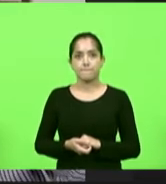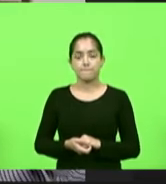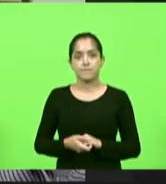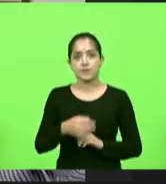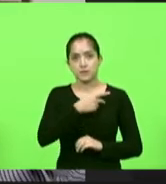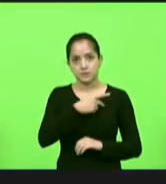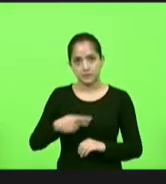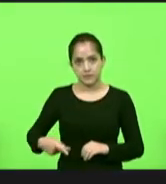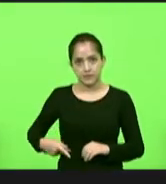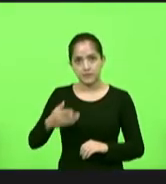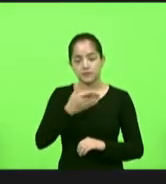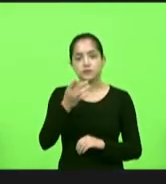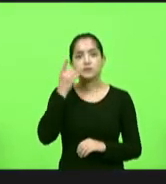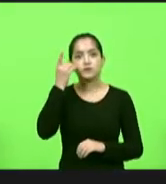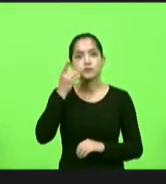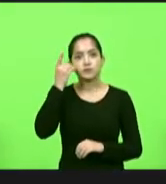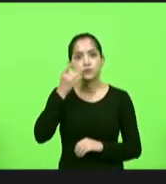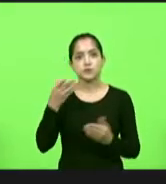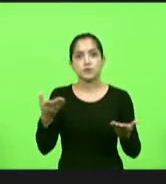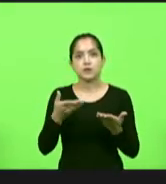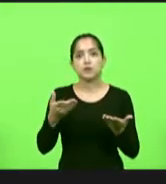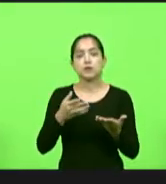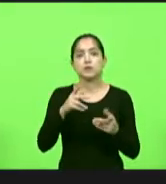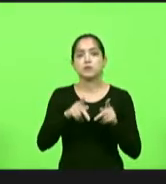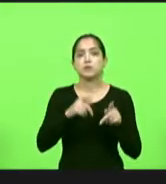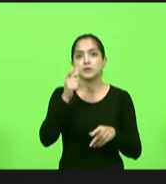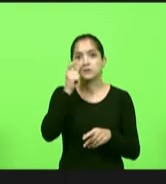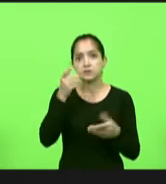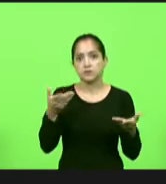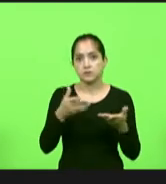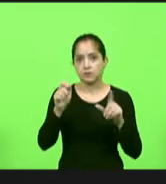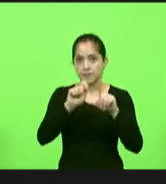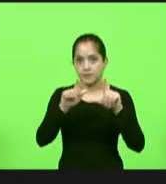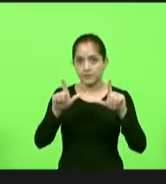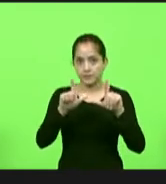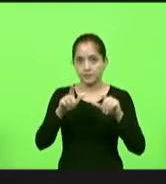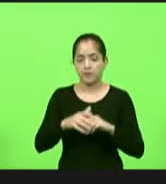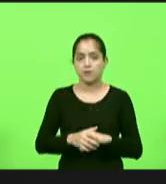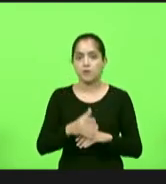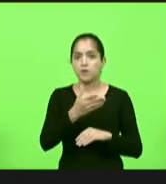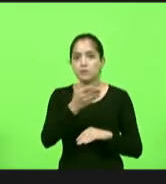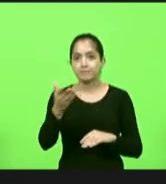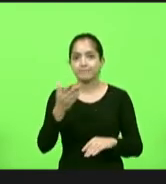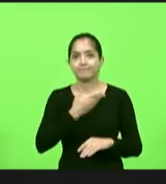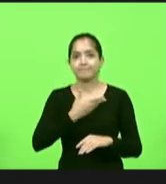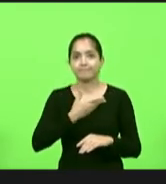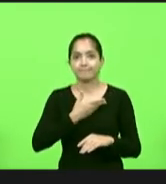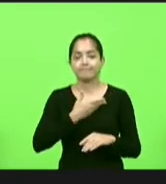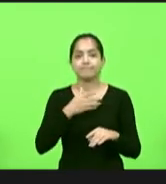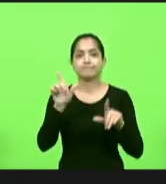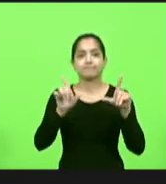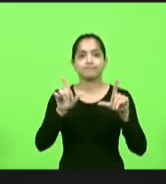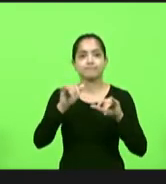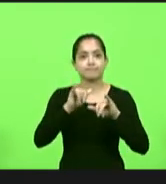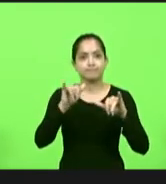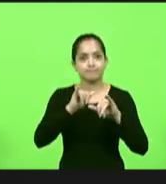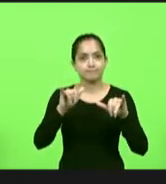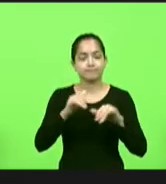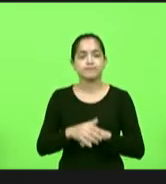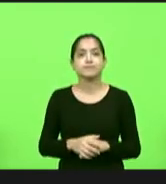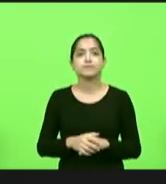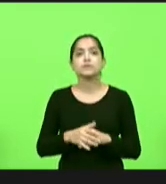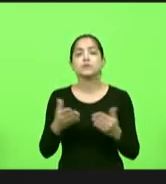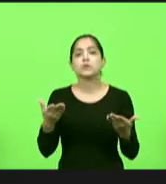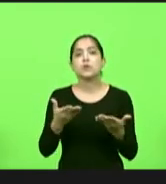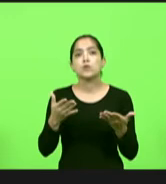Presidente, senhores deputados, público que nos acompanha pela TVA, colegas de imprensa, quero fazer